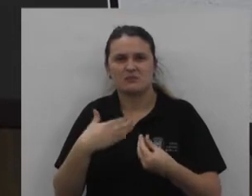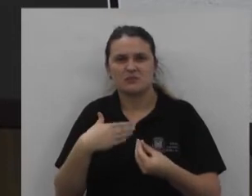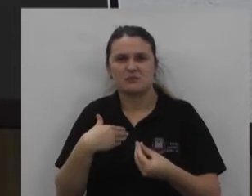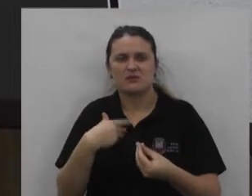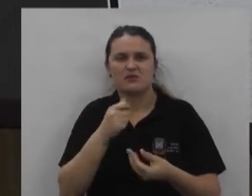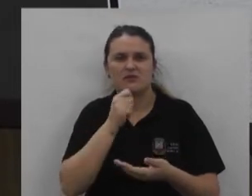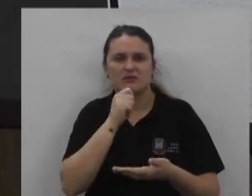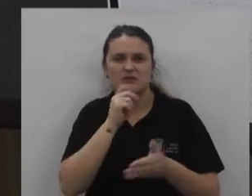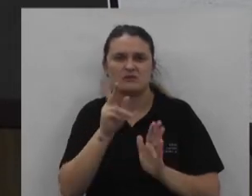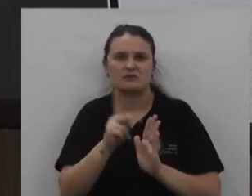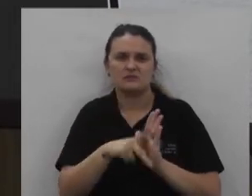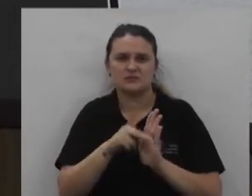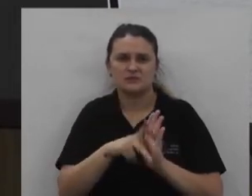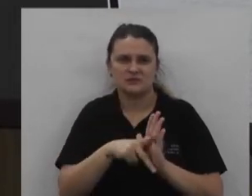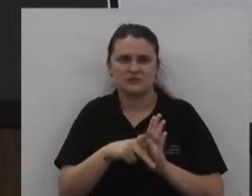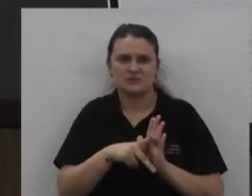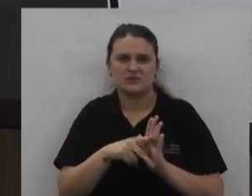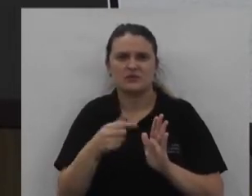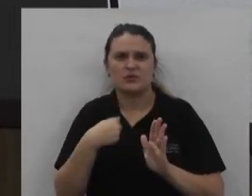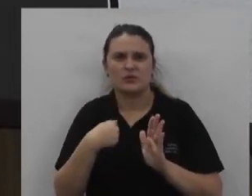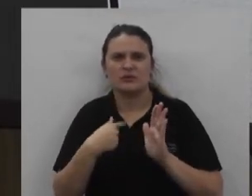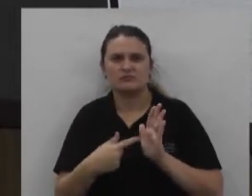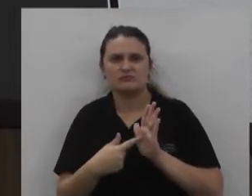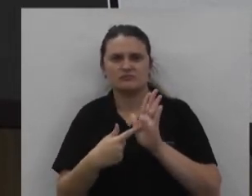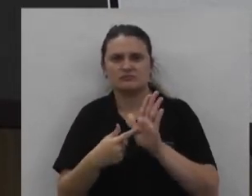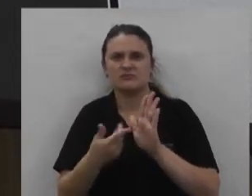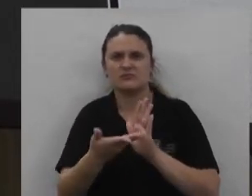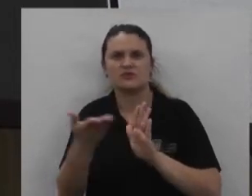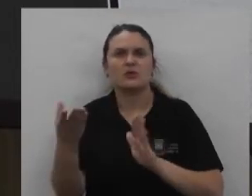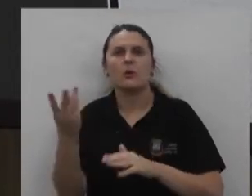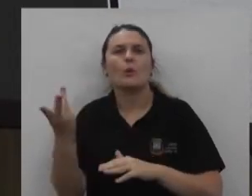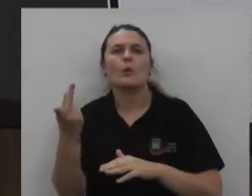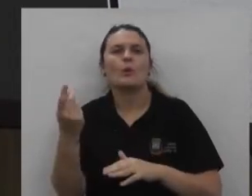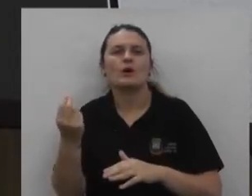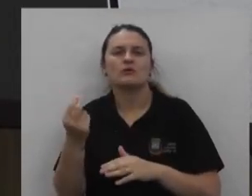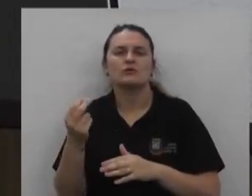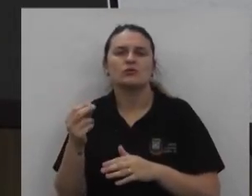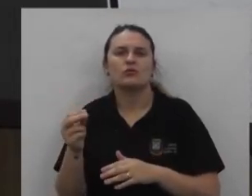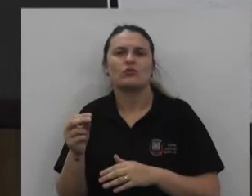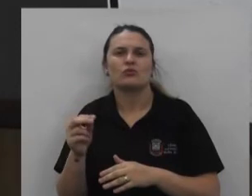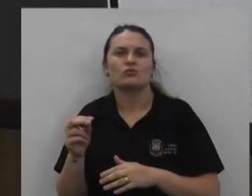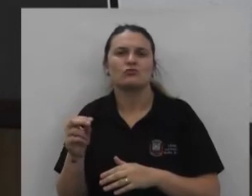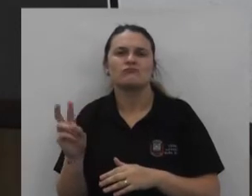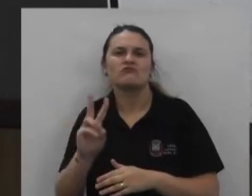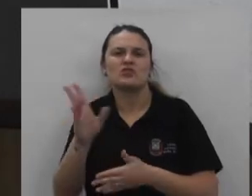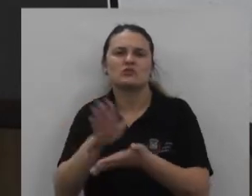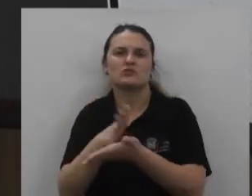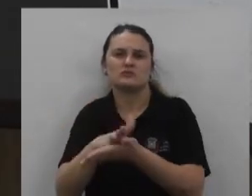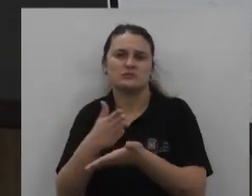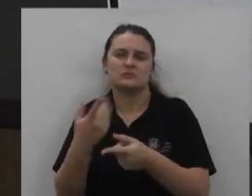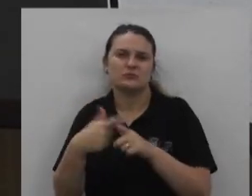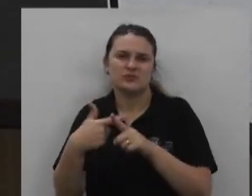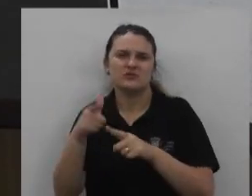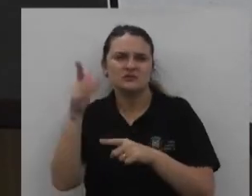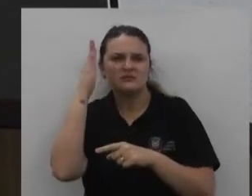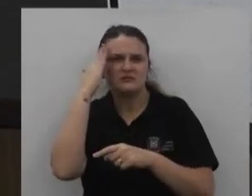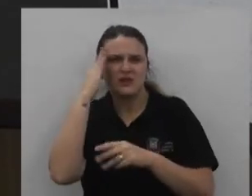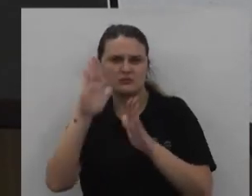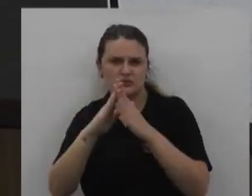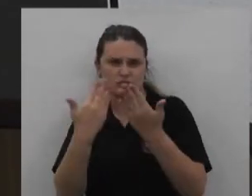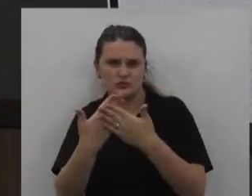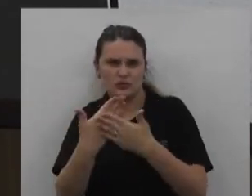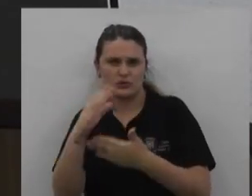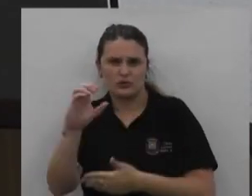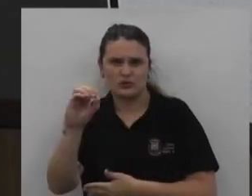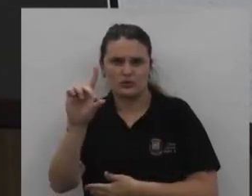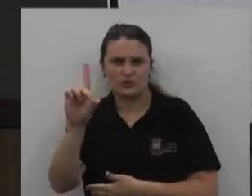ainda o projeto para eu apresentar para vocês quanto custaria cada módulo se sabe pelo Odete Conte